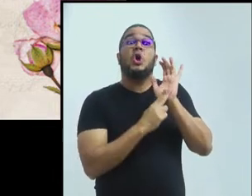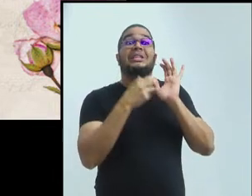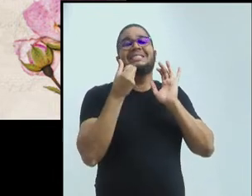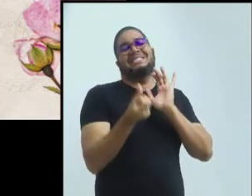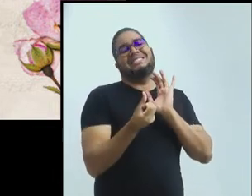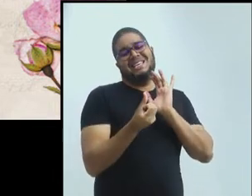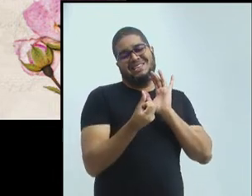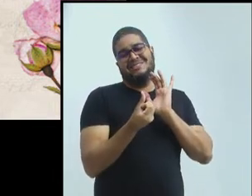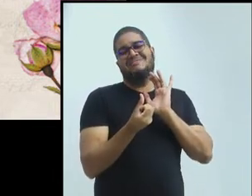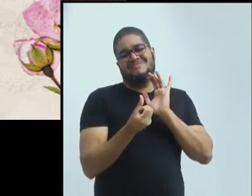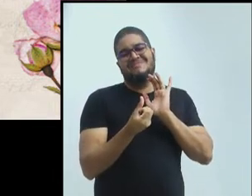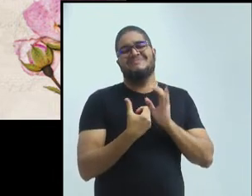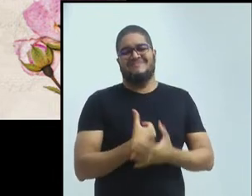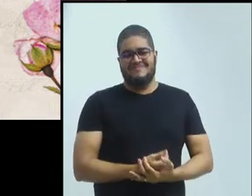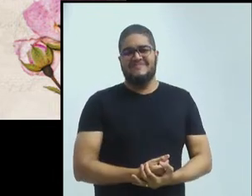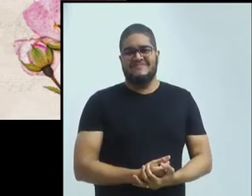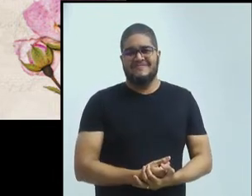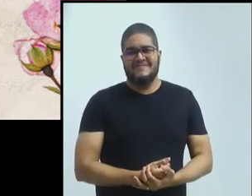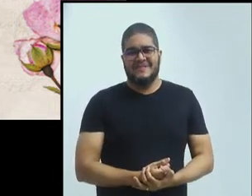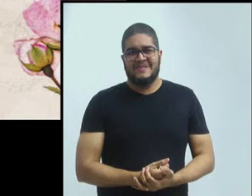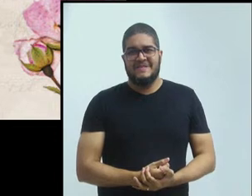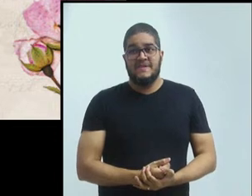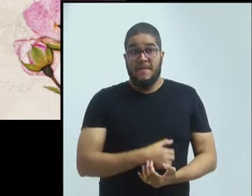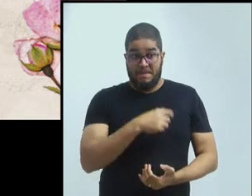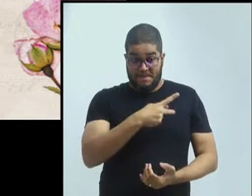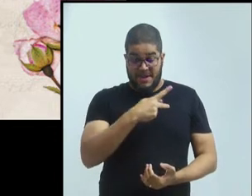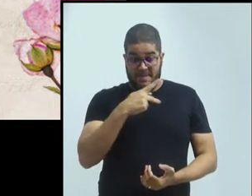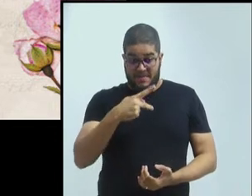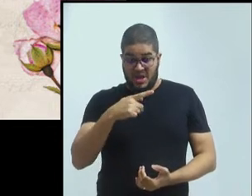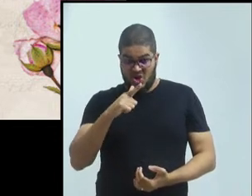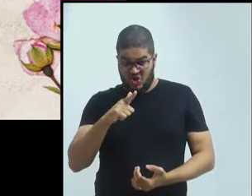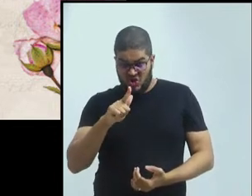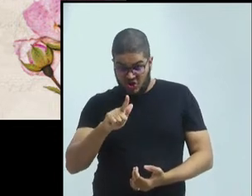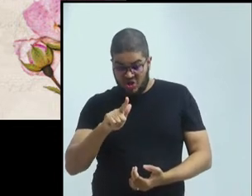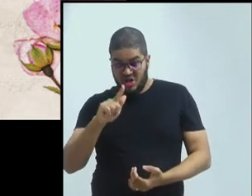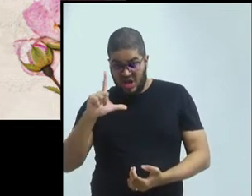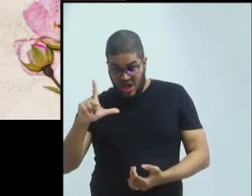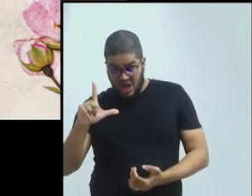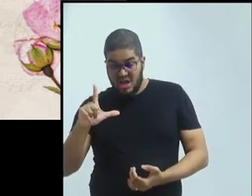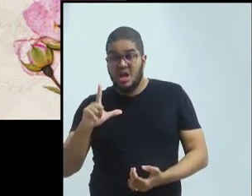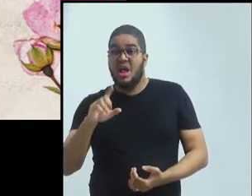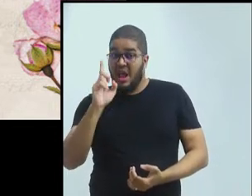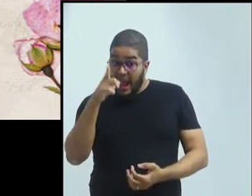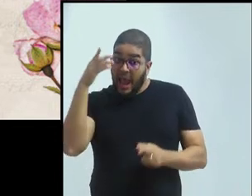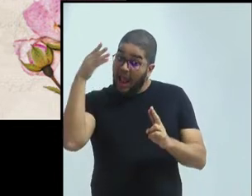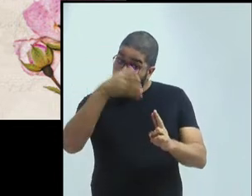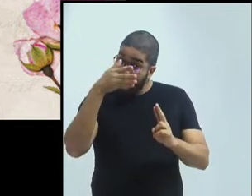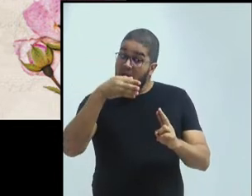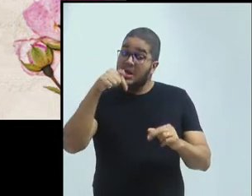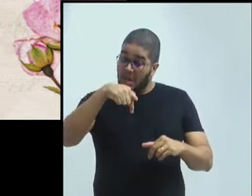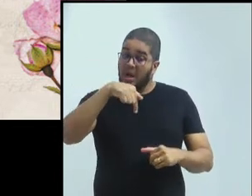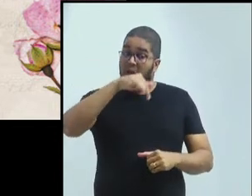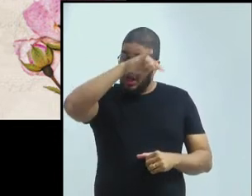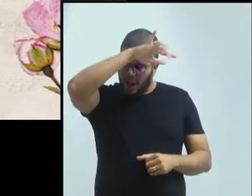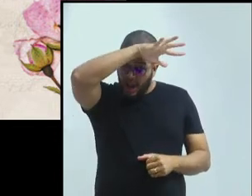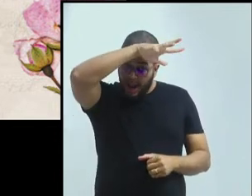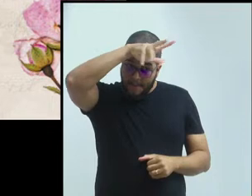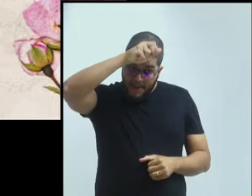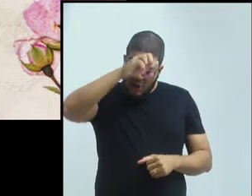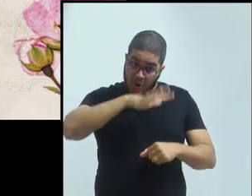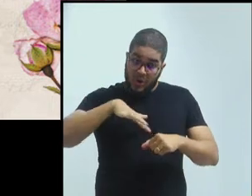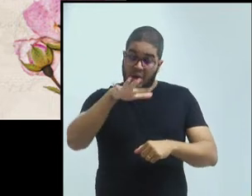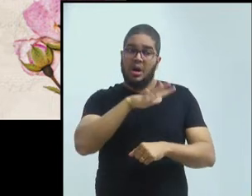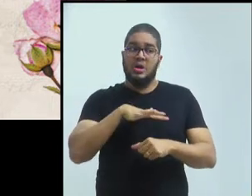padrões da região amazônica, o PPGL é referência exatamente porque já tem uma